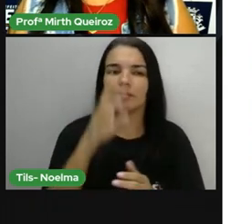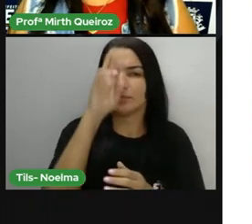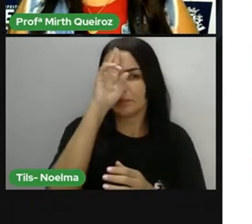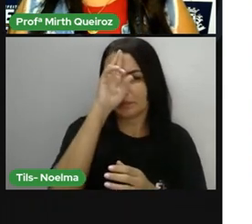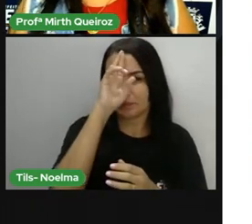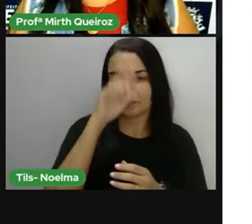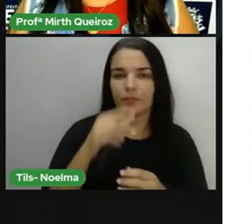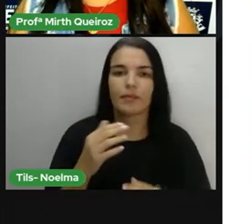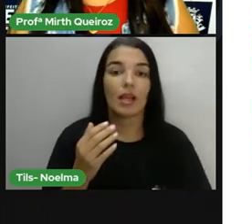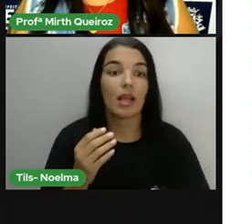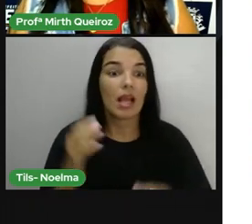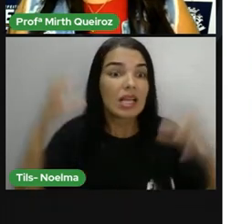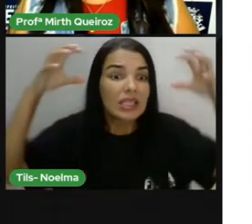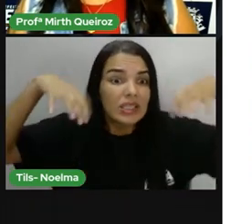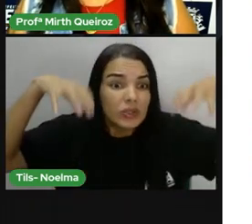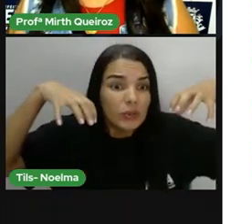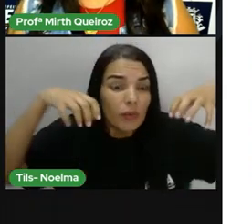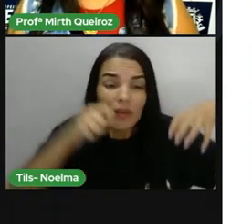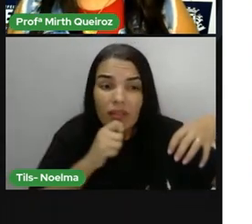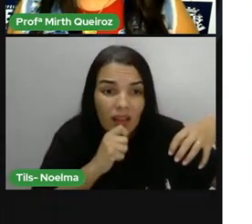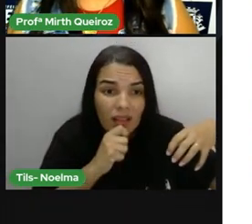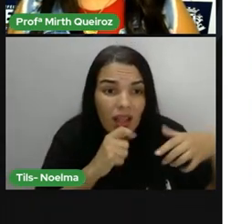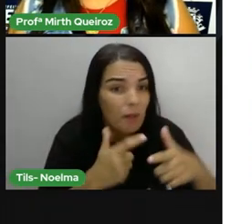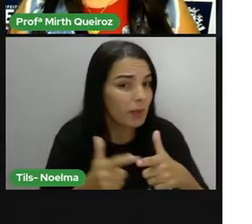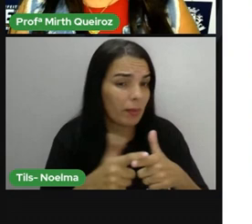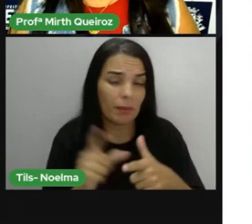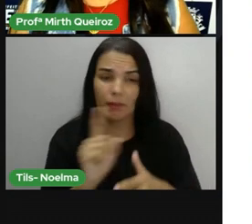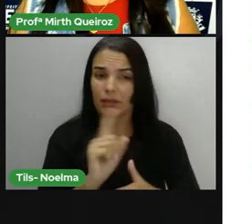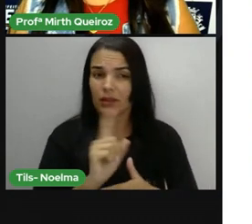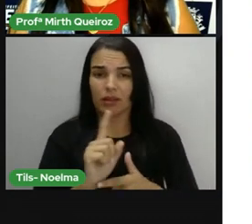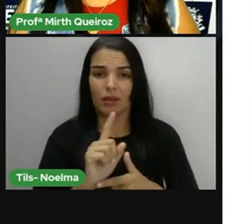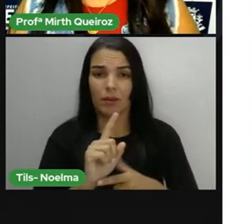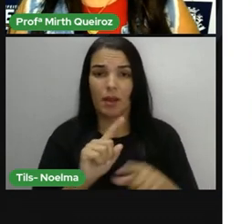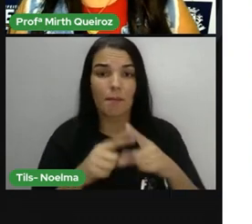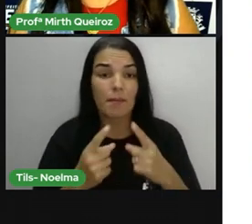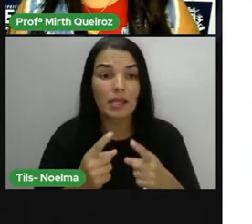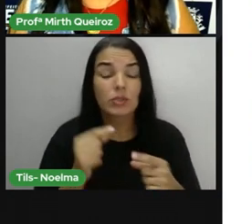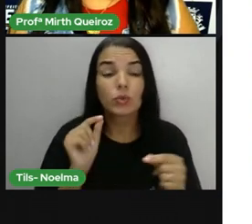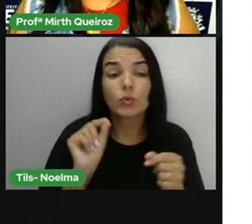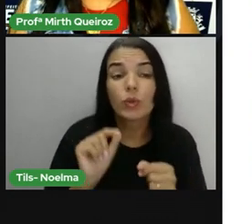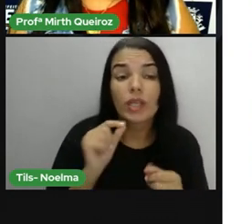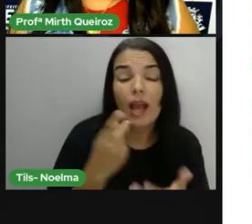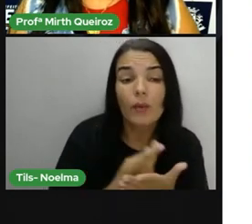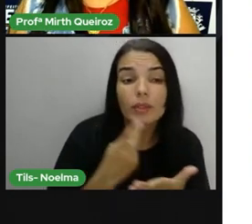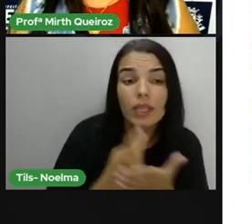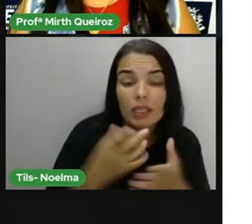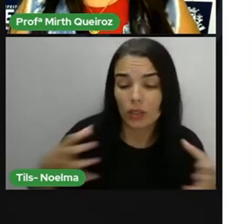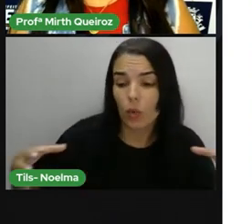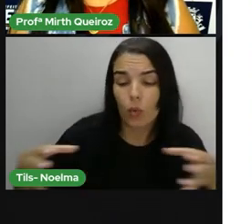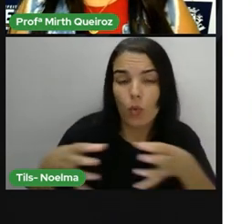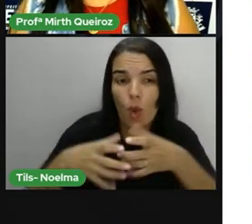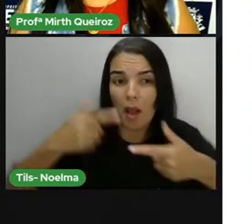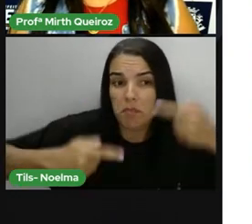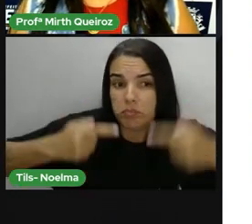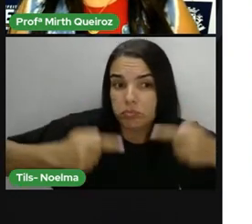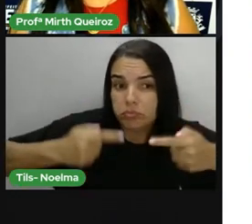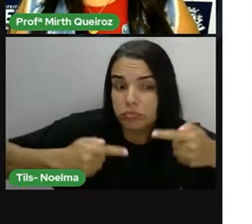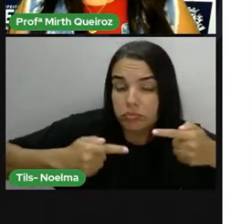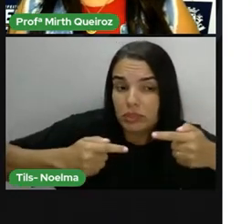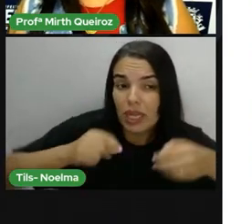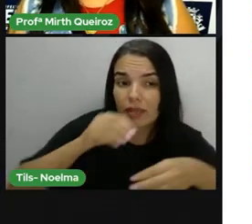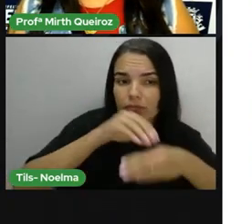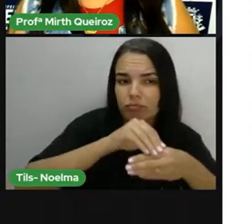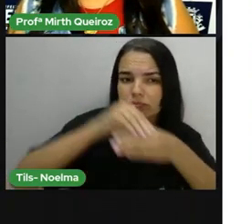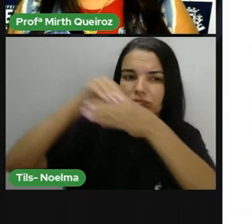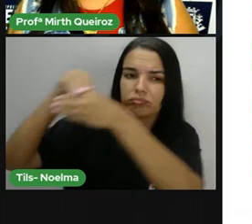seca não é problema, isso ouvir de um viajante. É a seca e o sistema que fazem os retirantes.